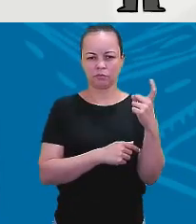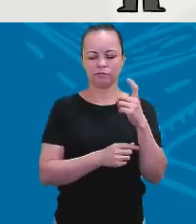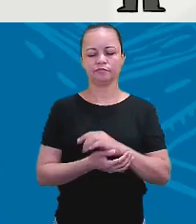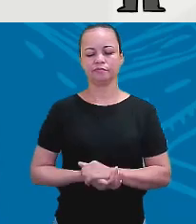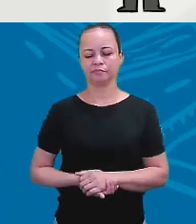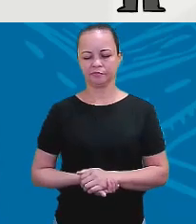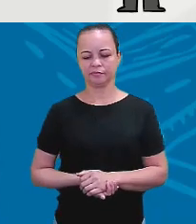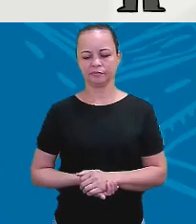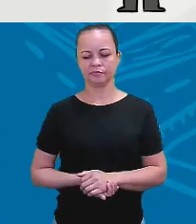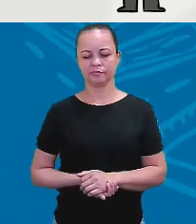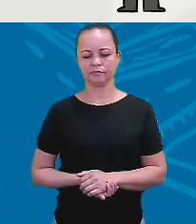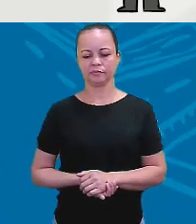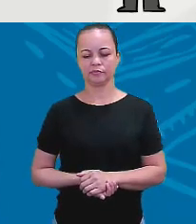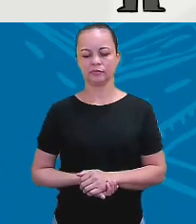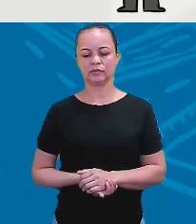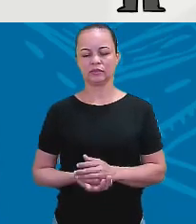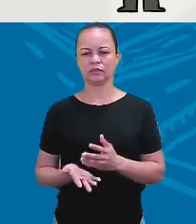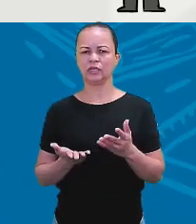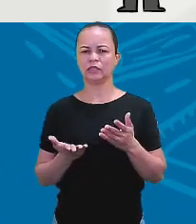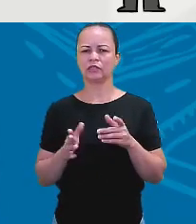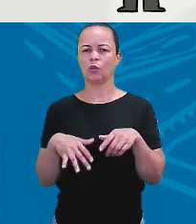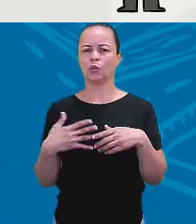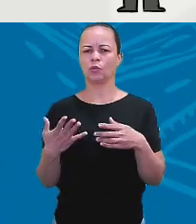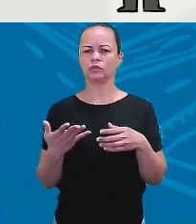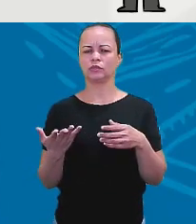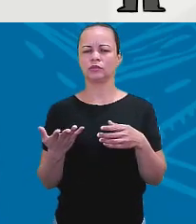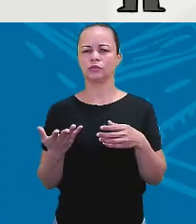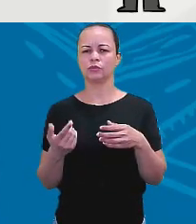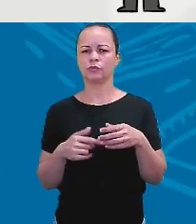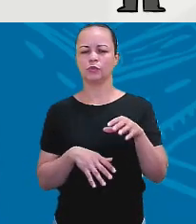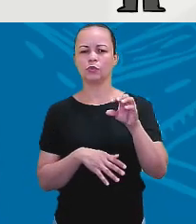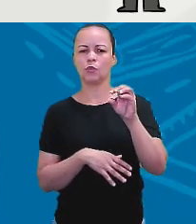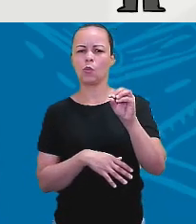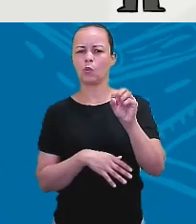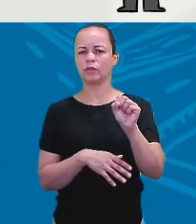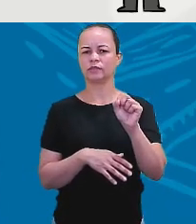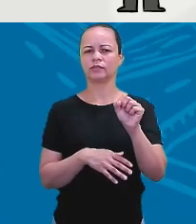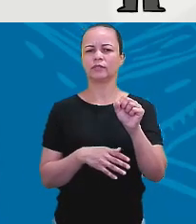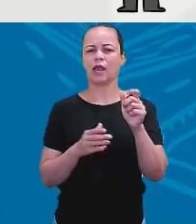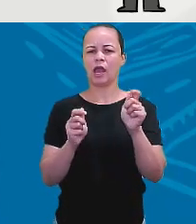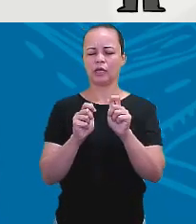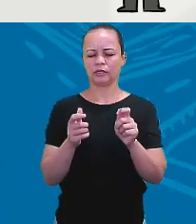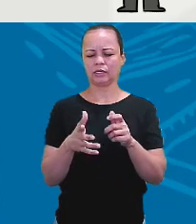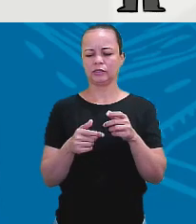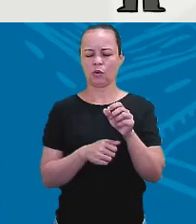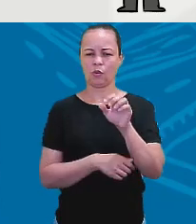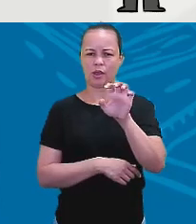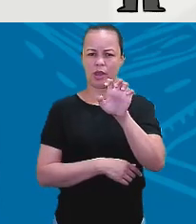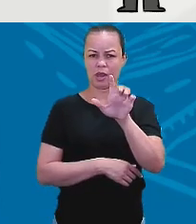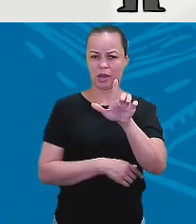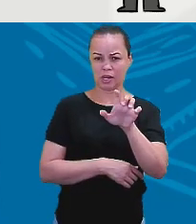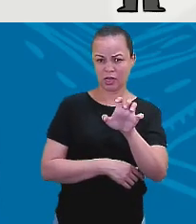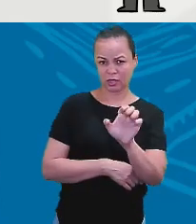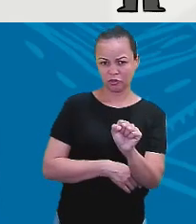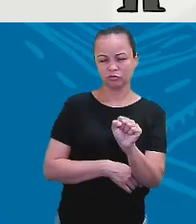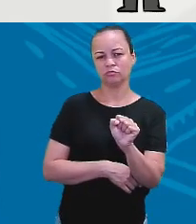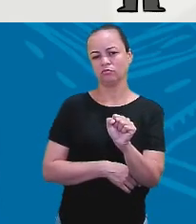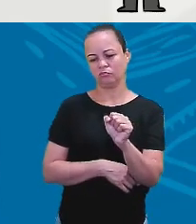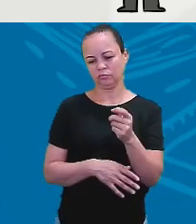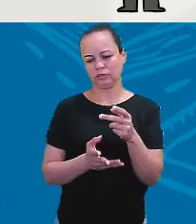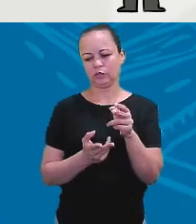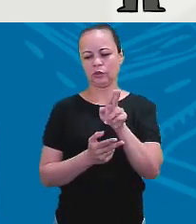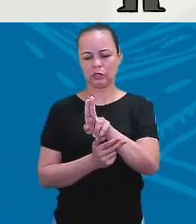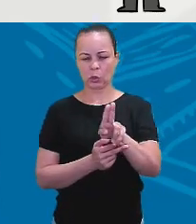os arquitetos são quem? São eles. Nome, né? Question tag, não admite nome.